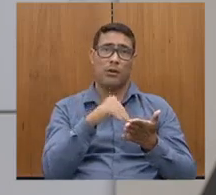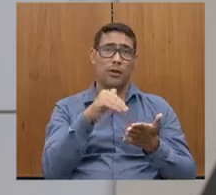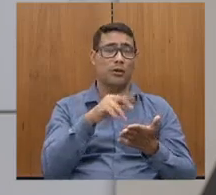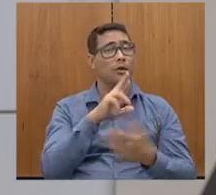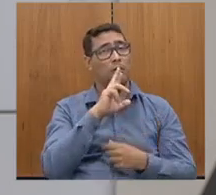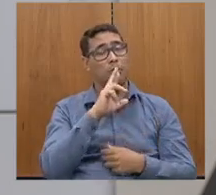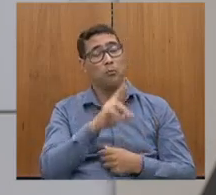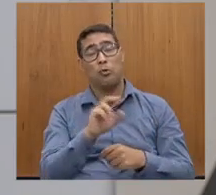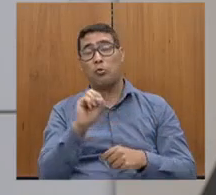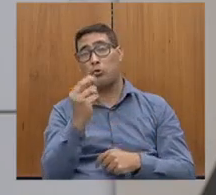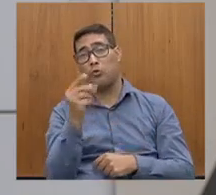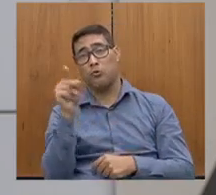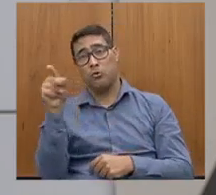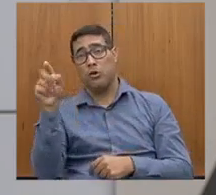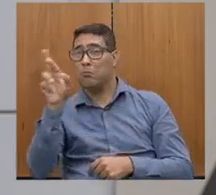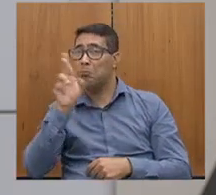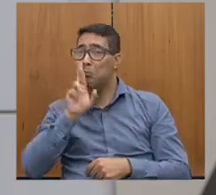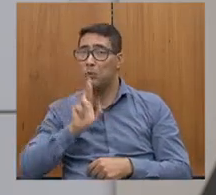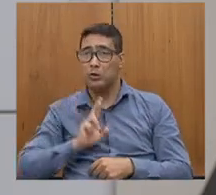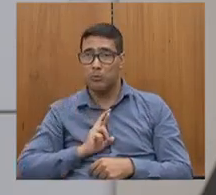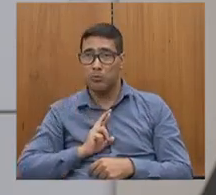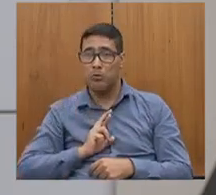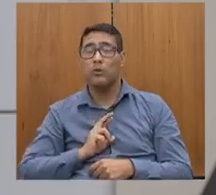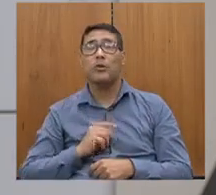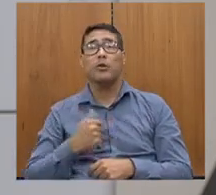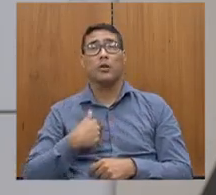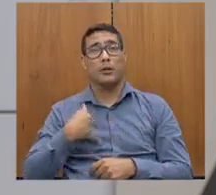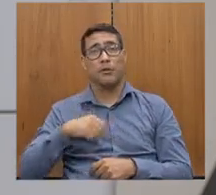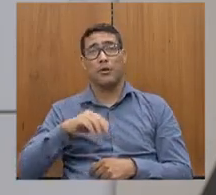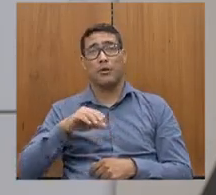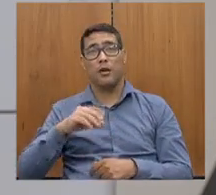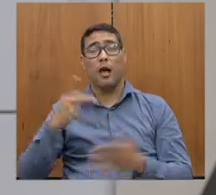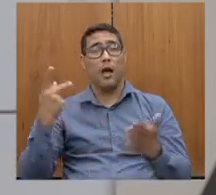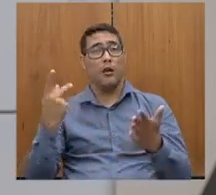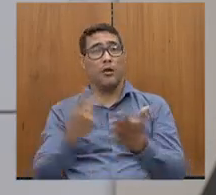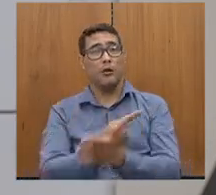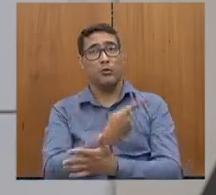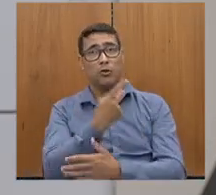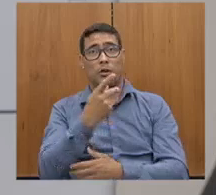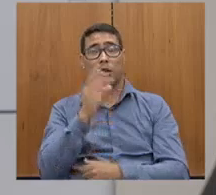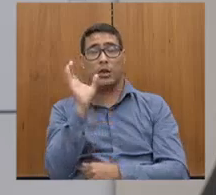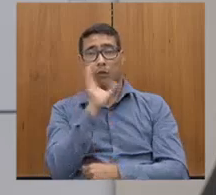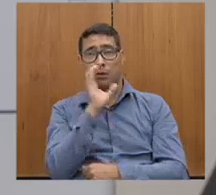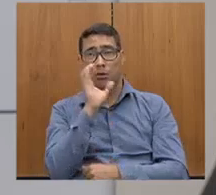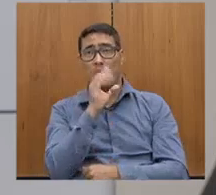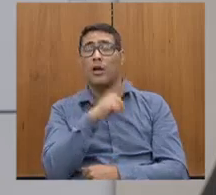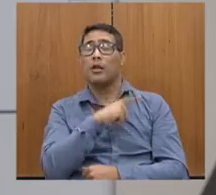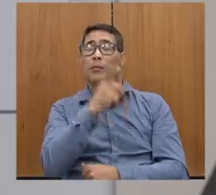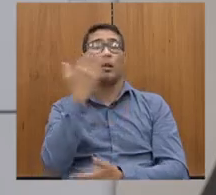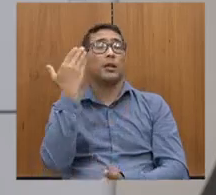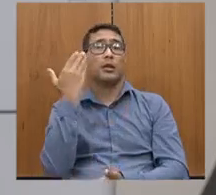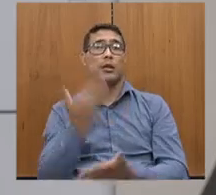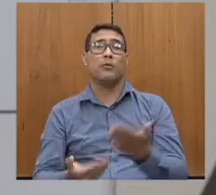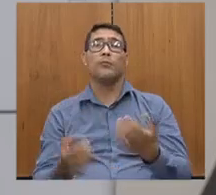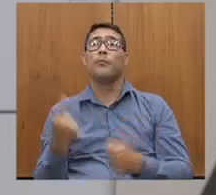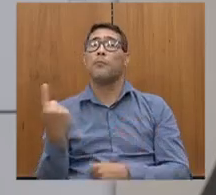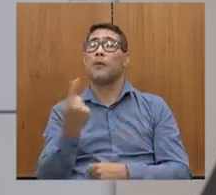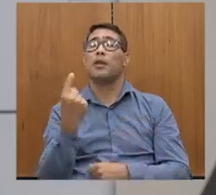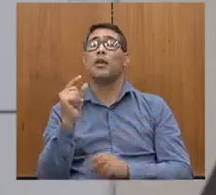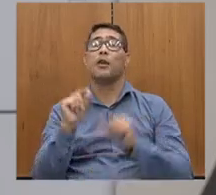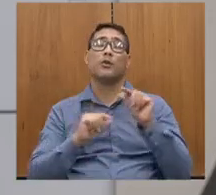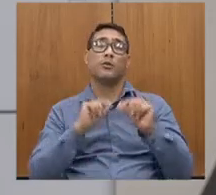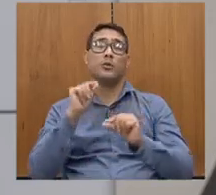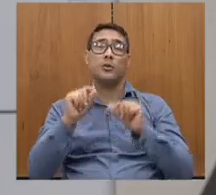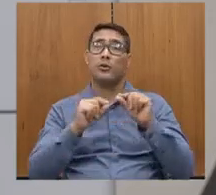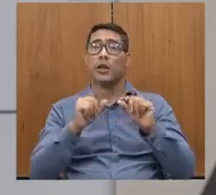responder, as ações que teriam feito imediato, até para não perder grande parte dos serviços executados, porque é uma obra muito grande